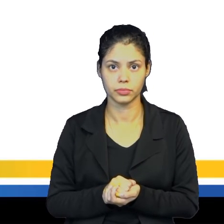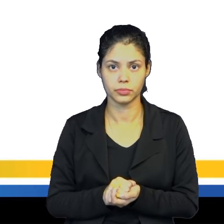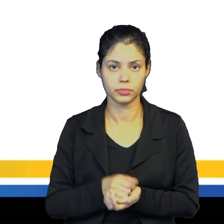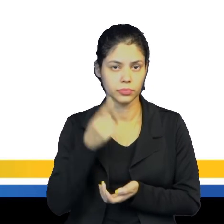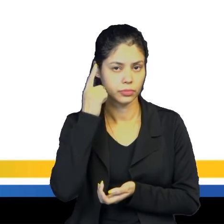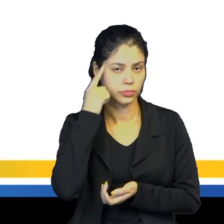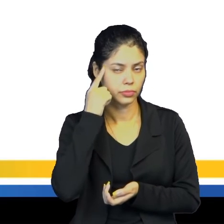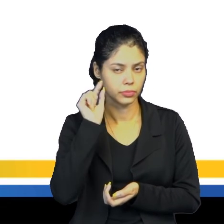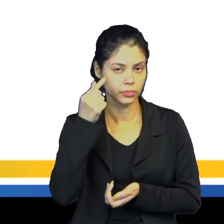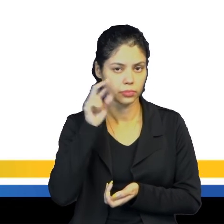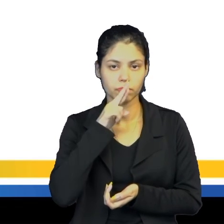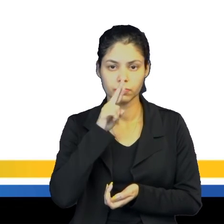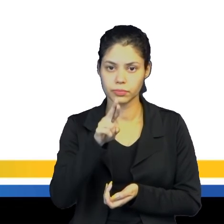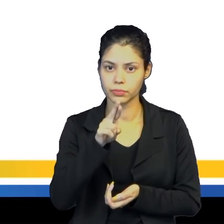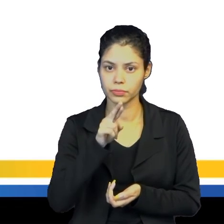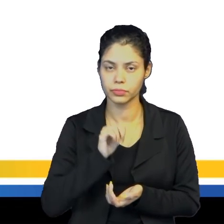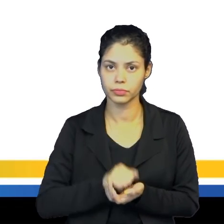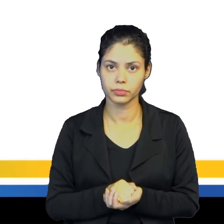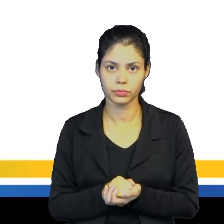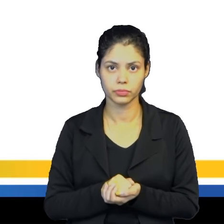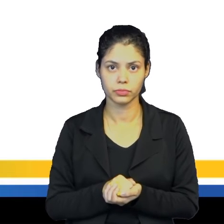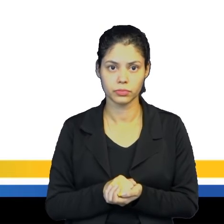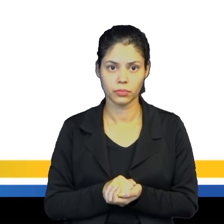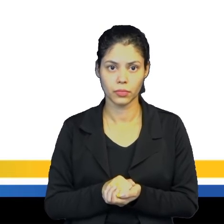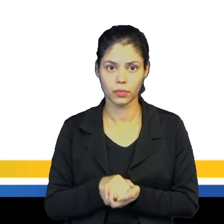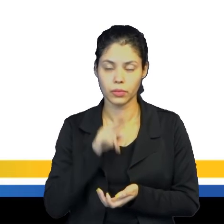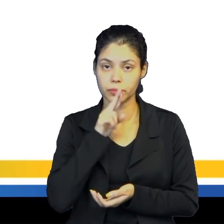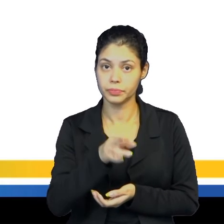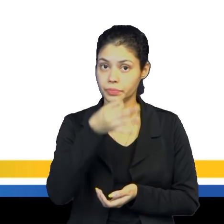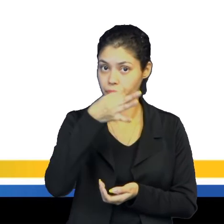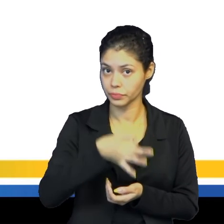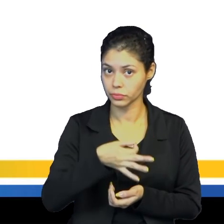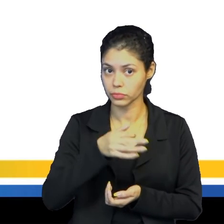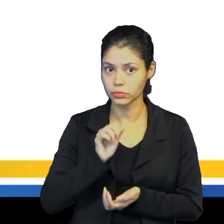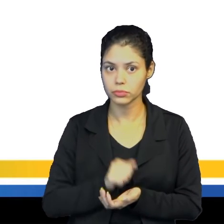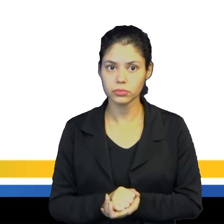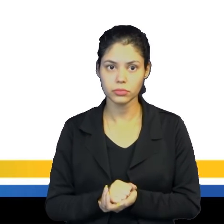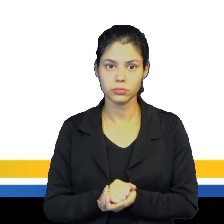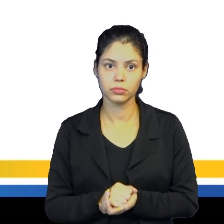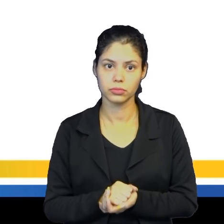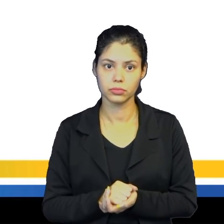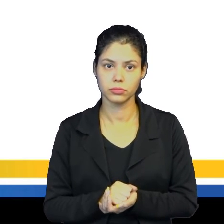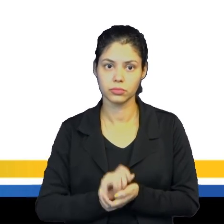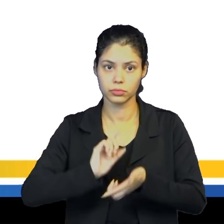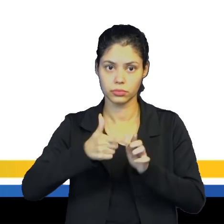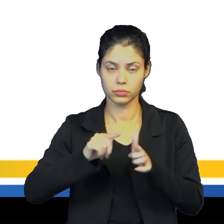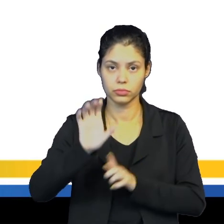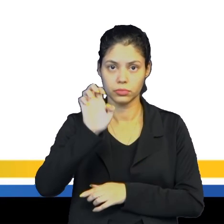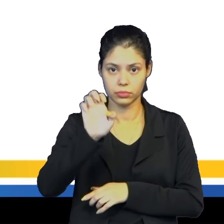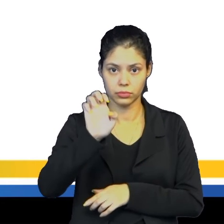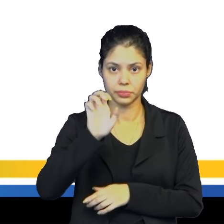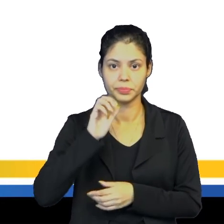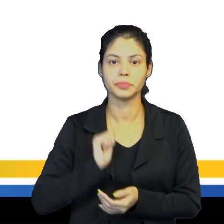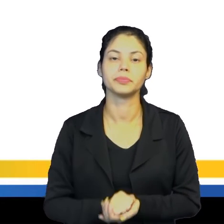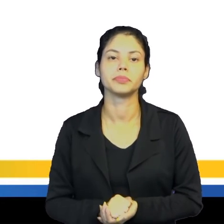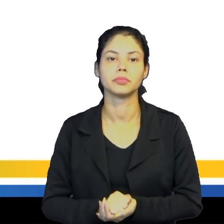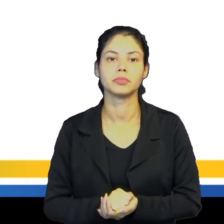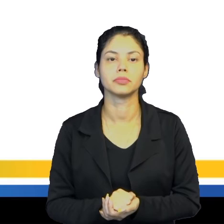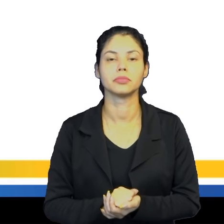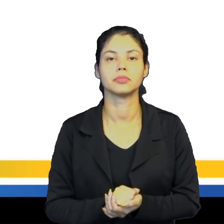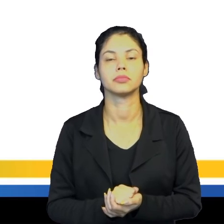Pensando um pouquinho na resposta, a resposta correta é a letra E,